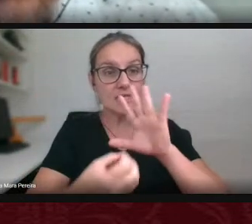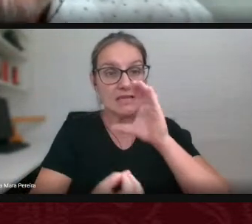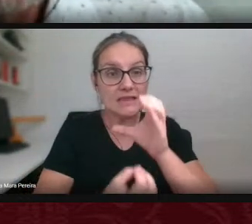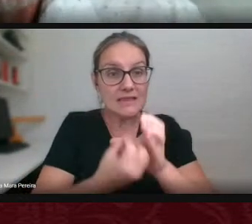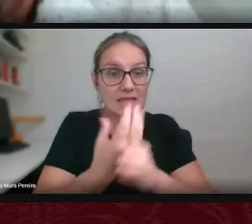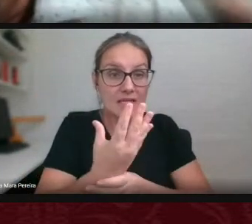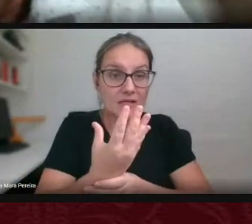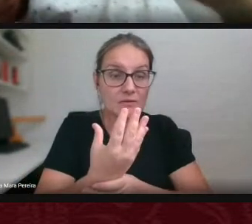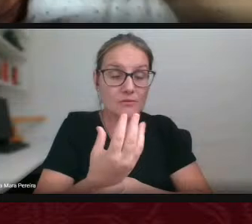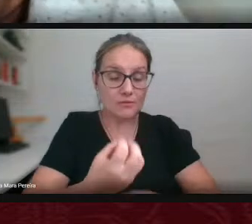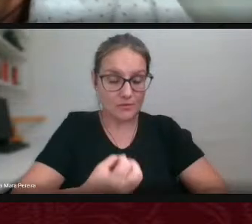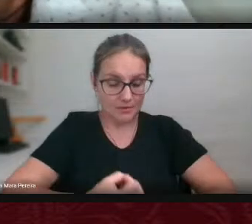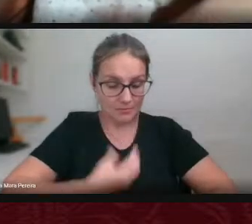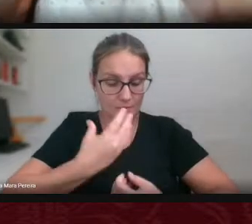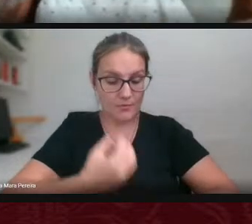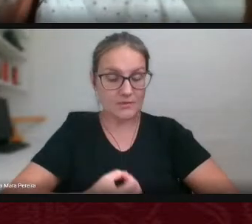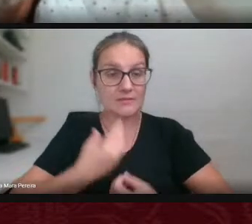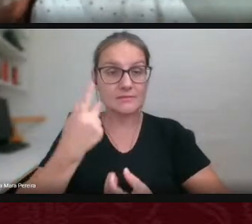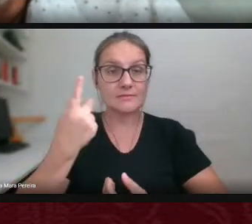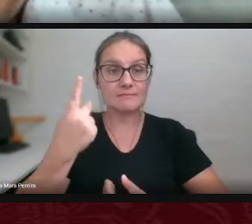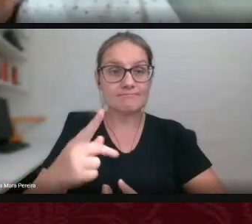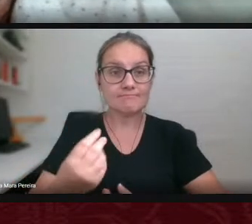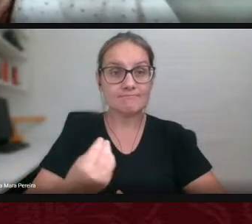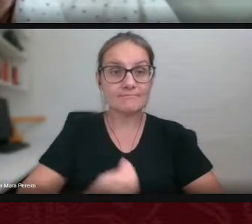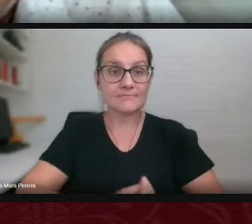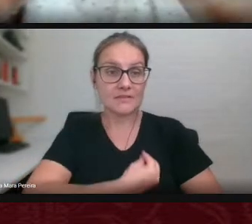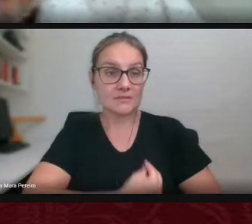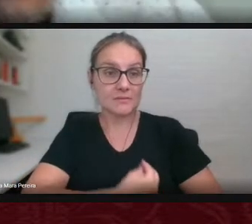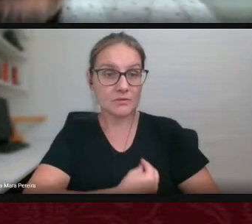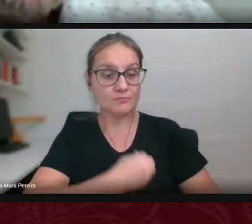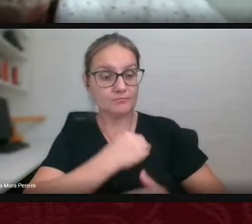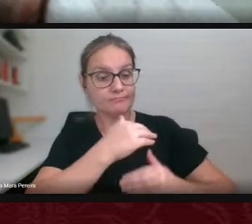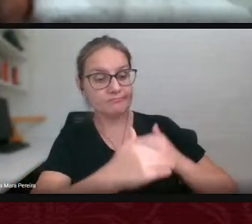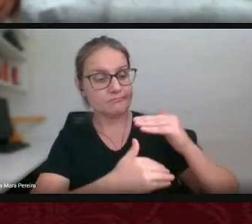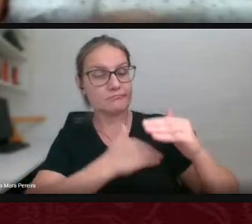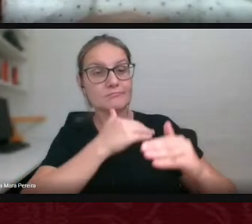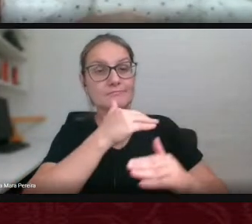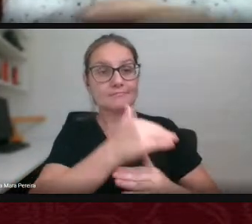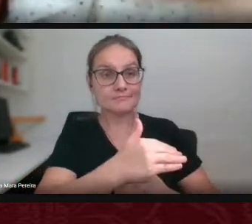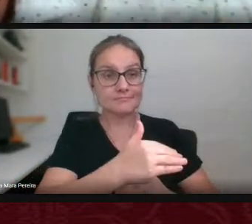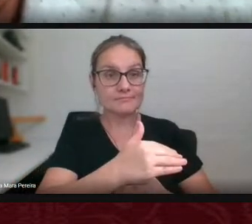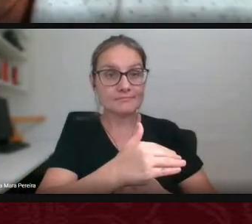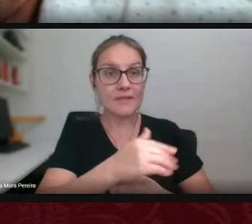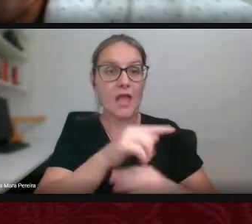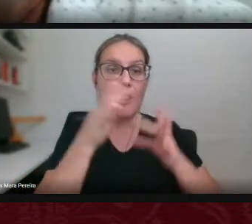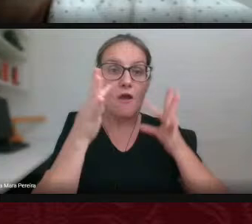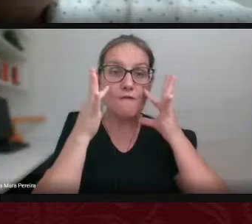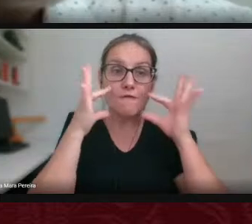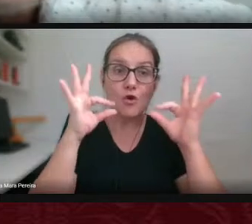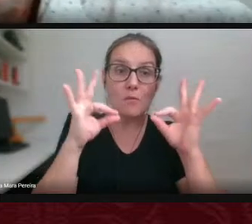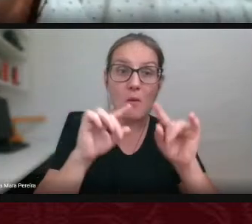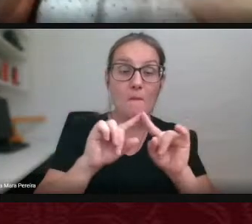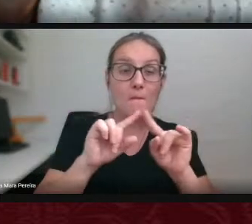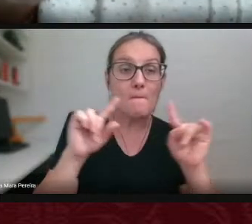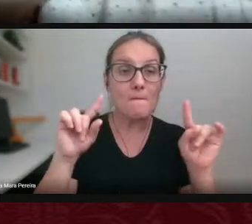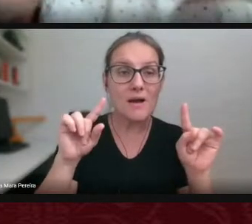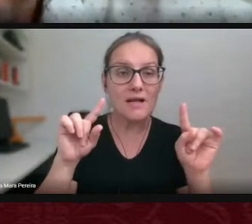Manuel de Barros e participam então desse processo ao mesmo tempo formal mas ao mesmo tempo